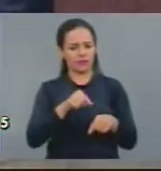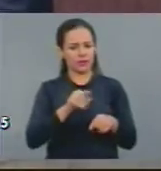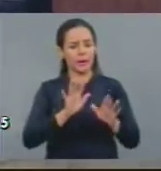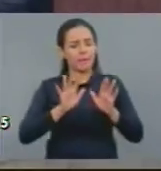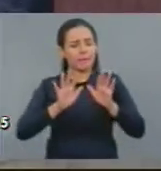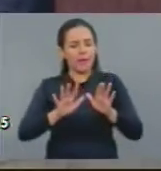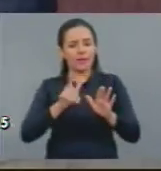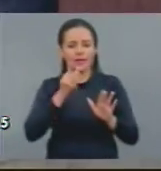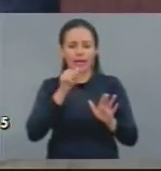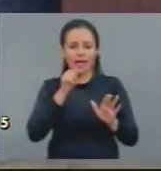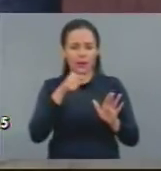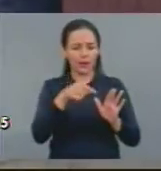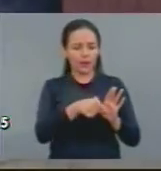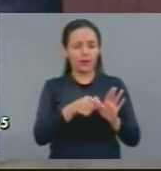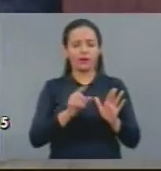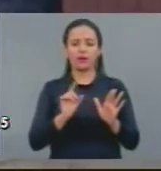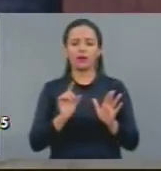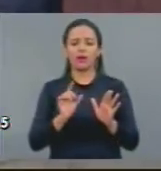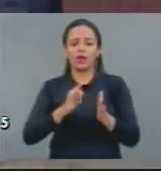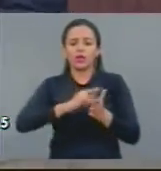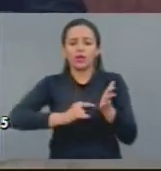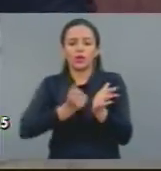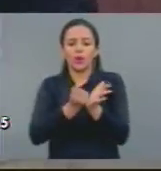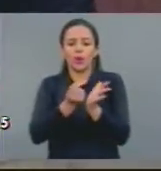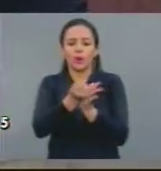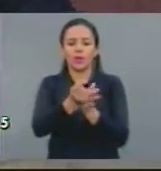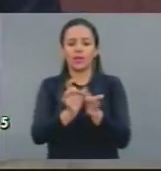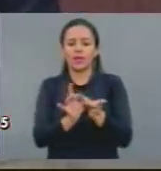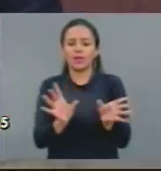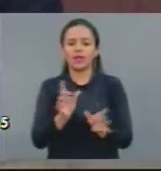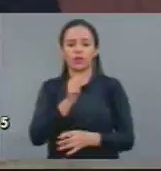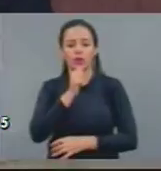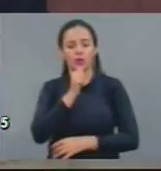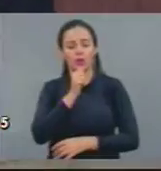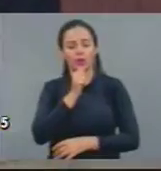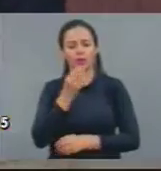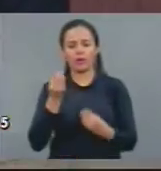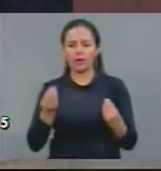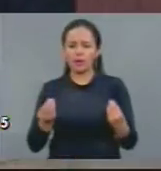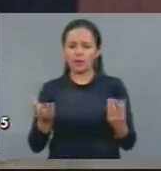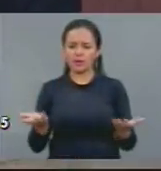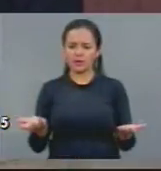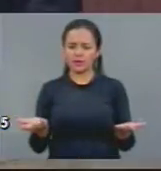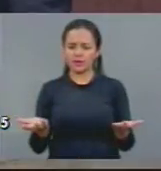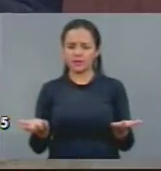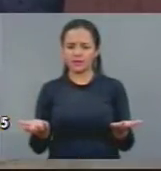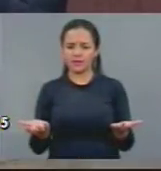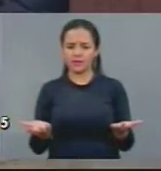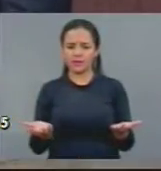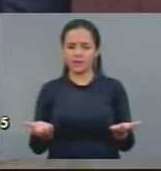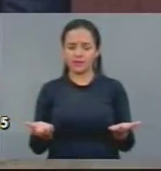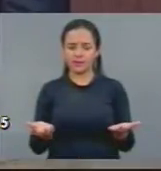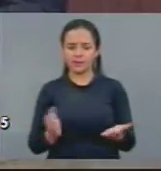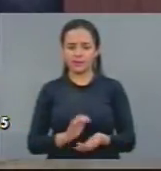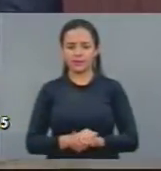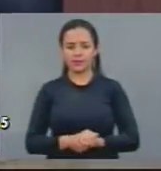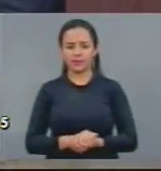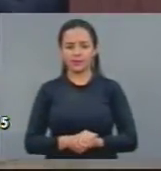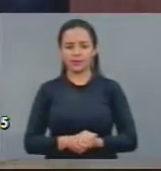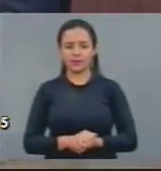criatório de camarão. Camarão e água salgada já é